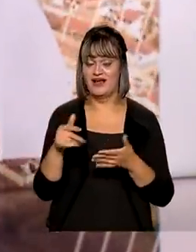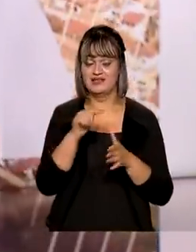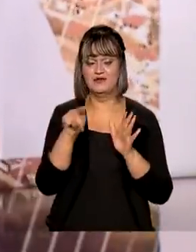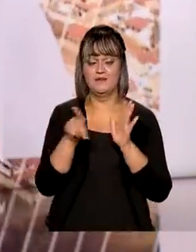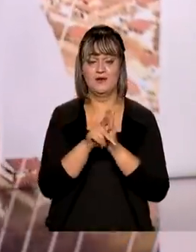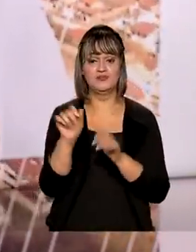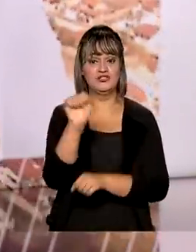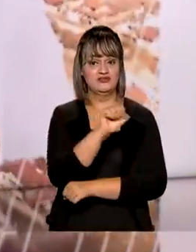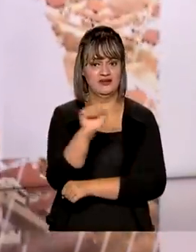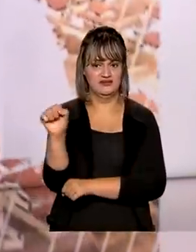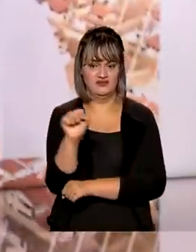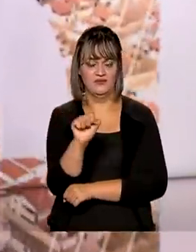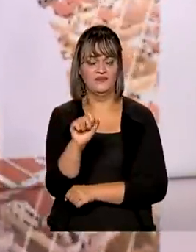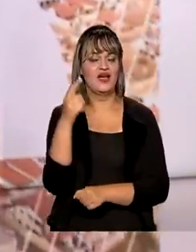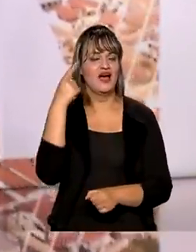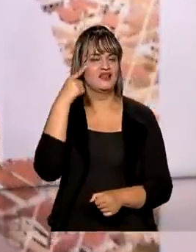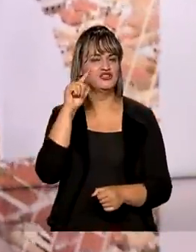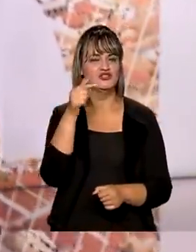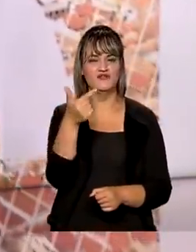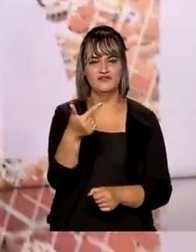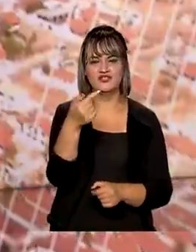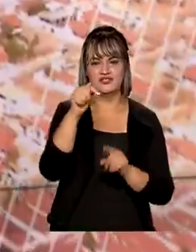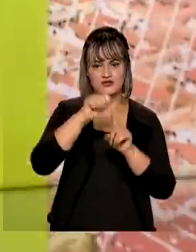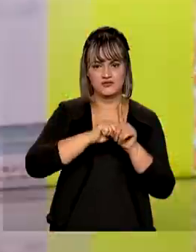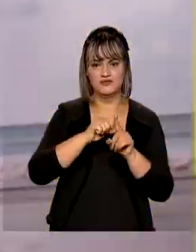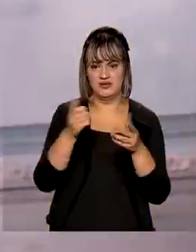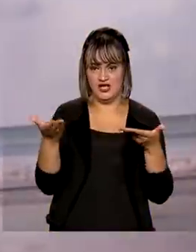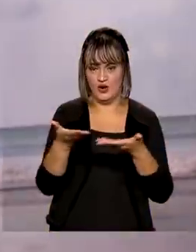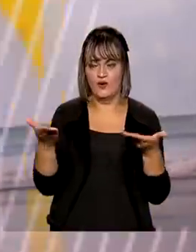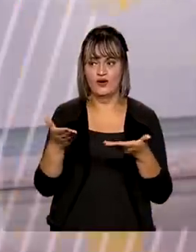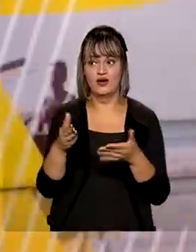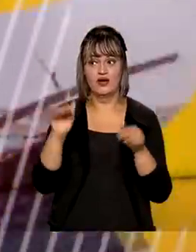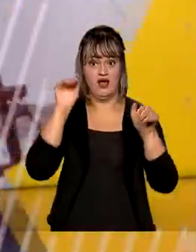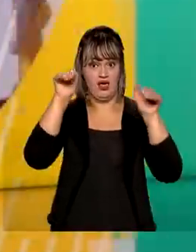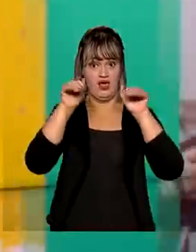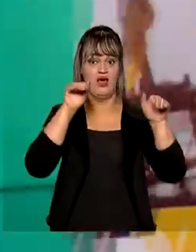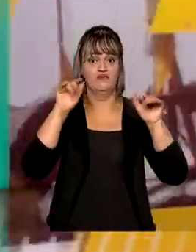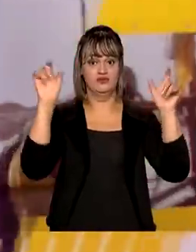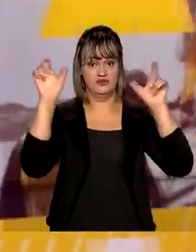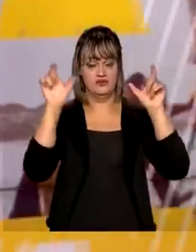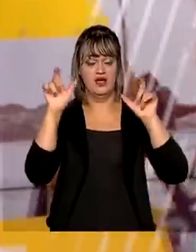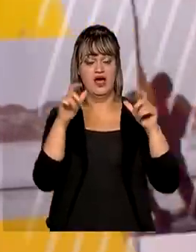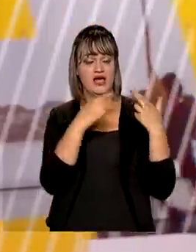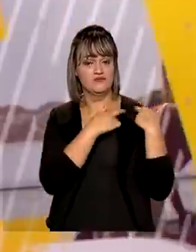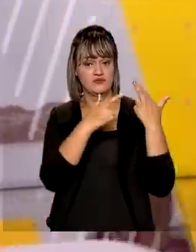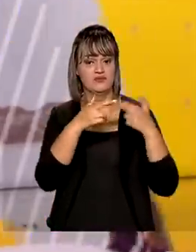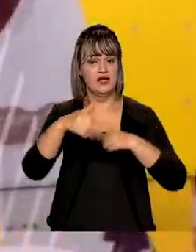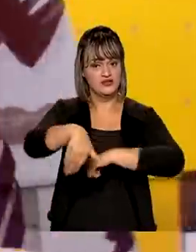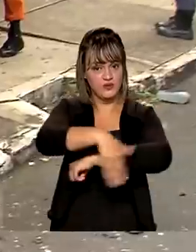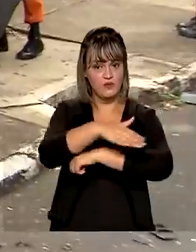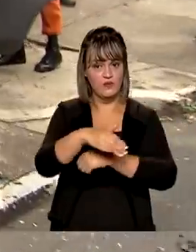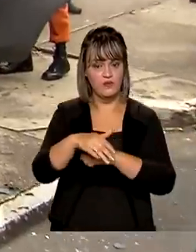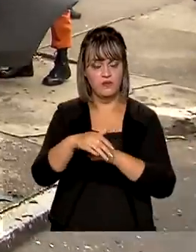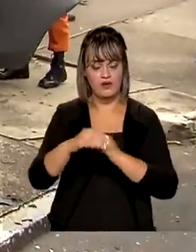campanha, que vai até o dia 27 deste mês, alerta sobre a responsabilidade nas ruas e nas estradas.